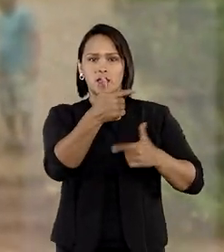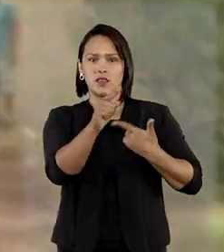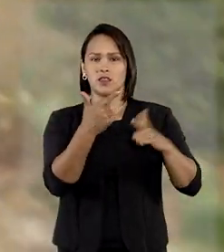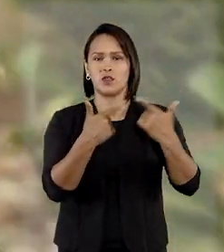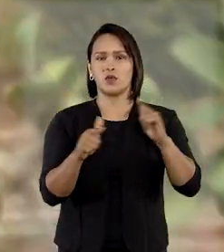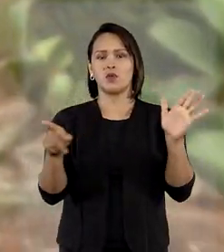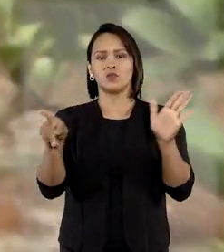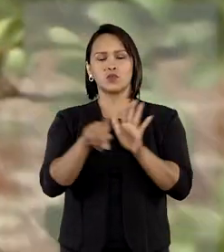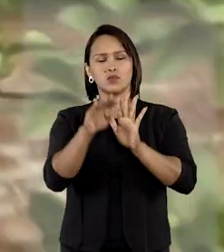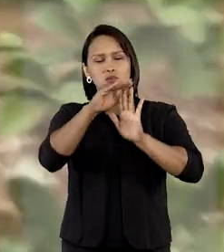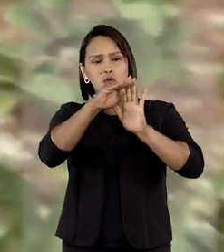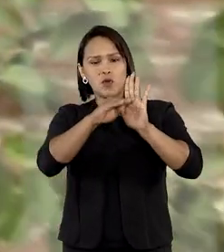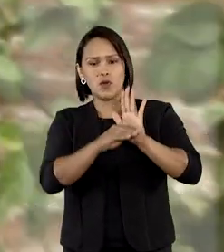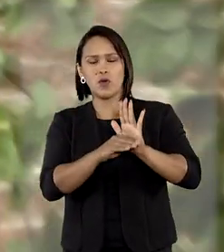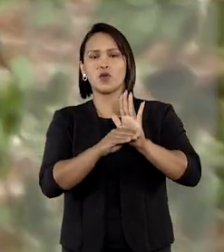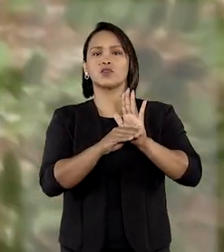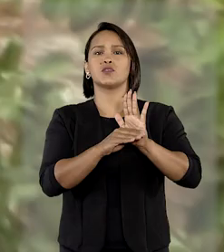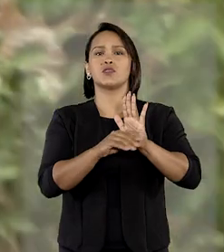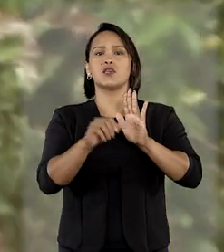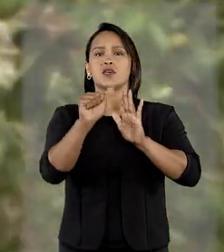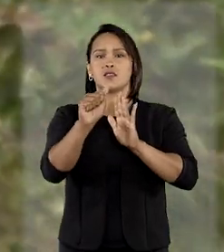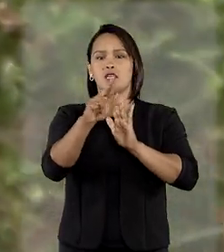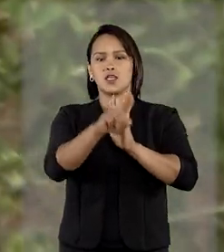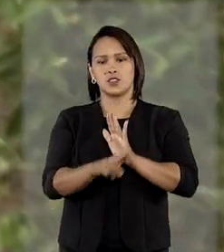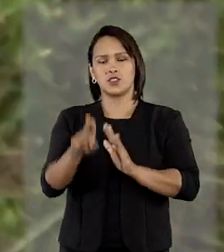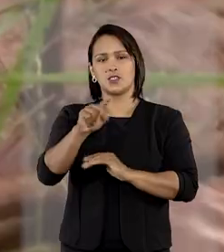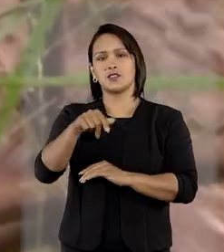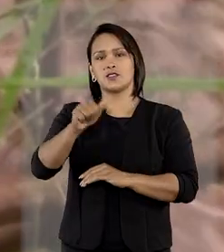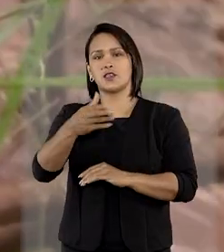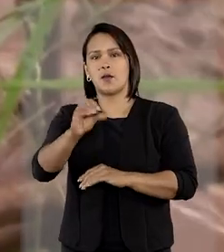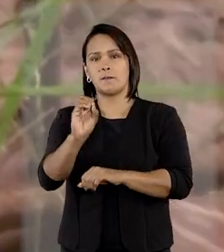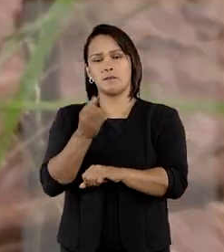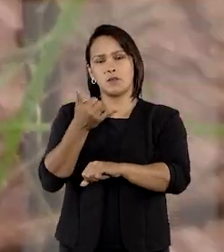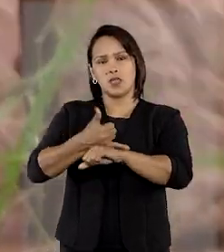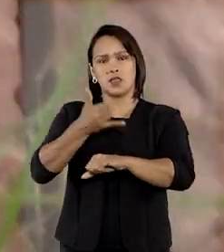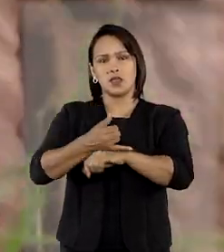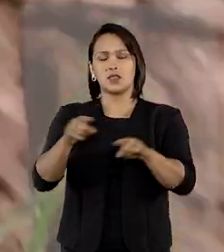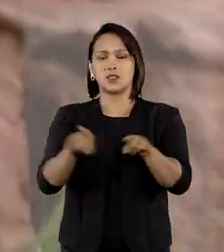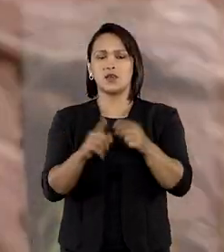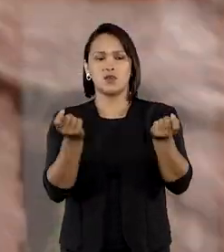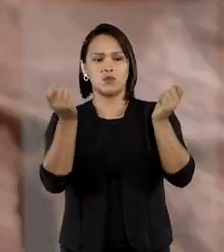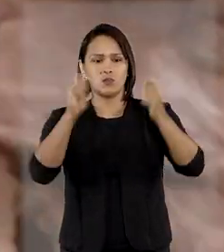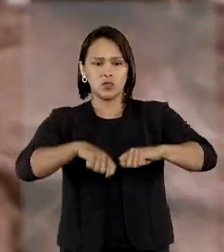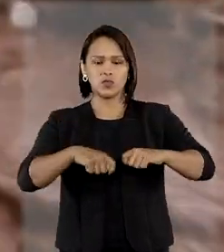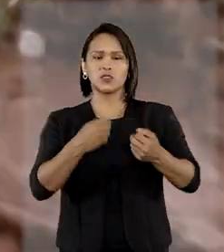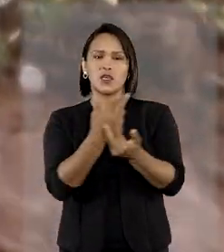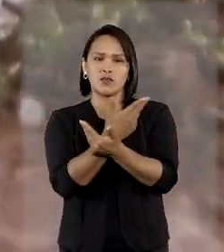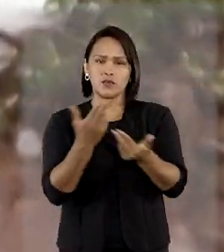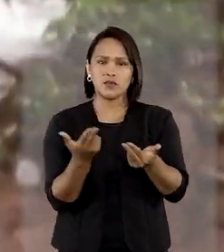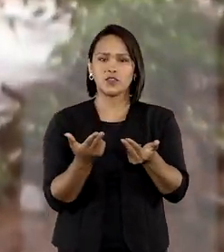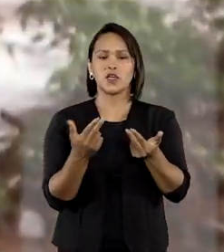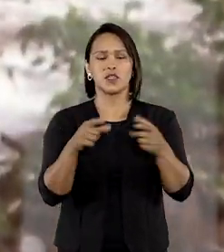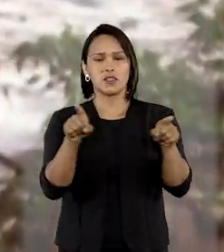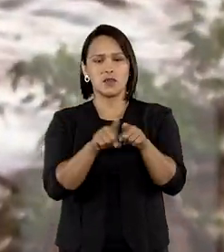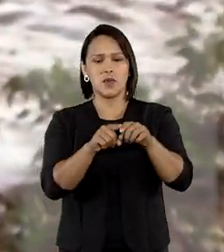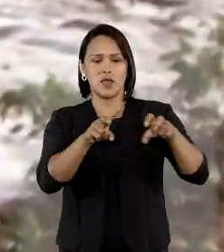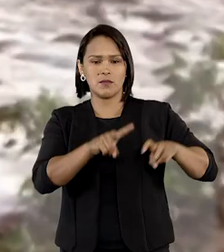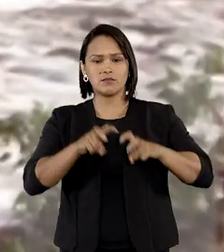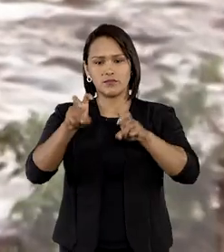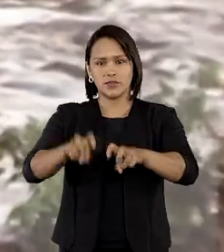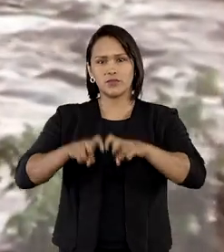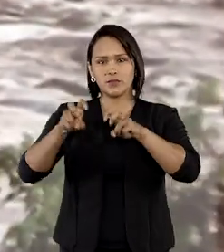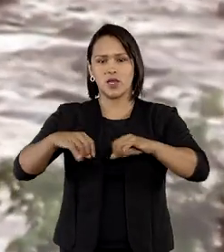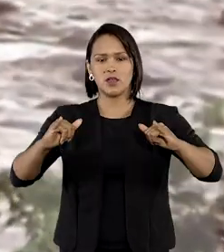Agência Nacional de Mineração e com os possíveis danos a sítios arqueológicos causados pelo rompimento da barragem da mina